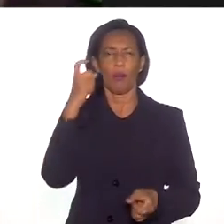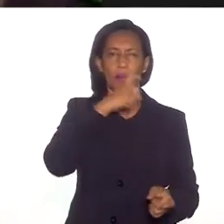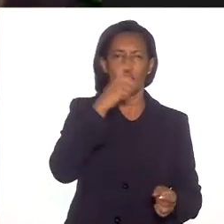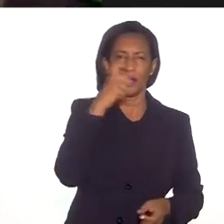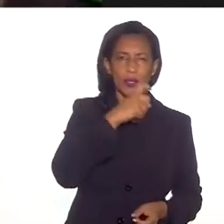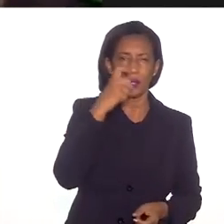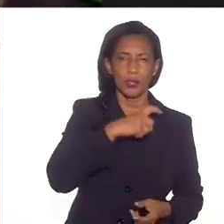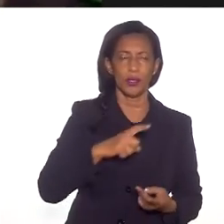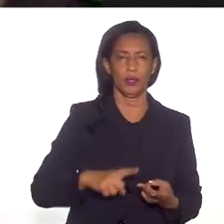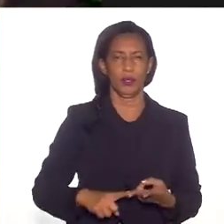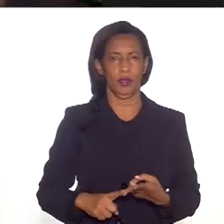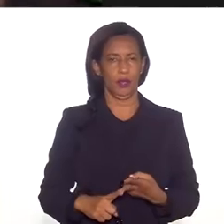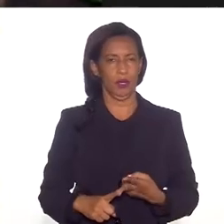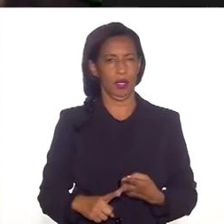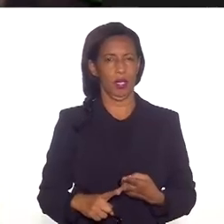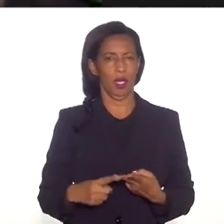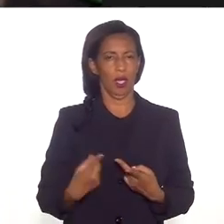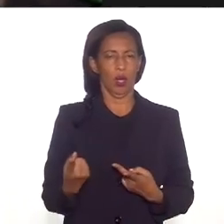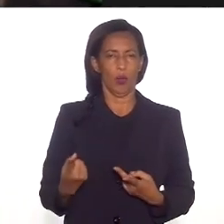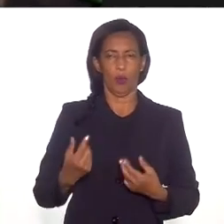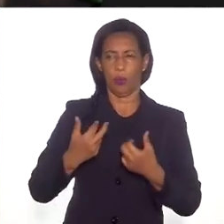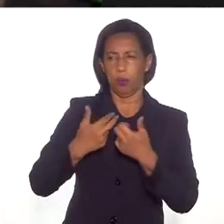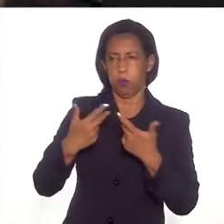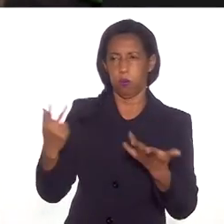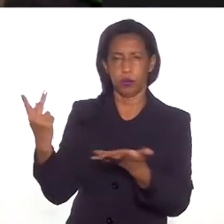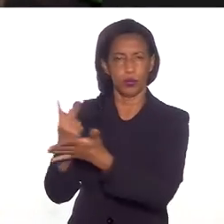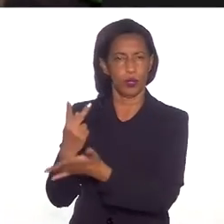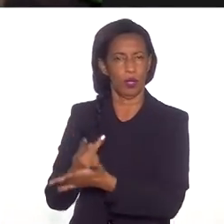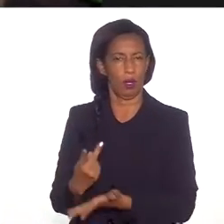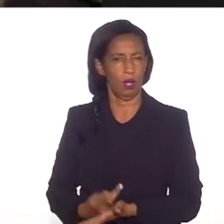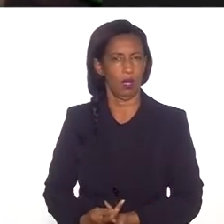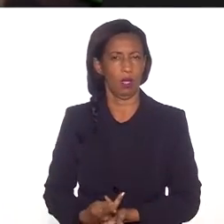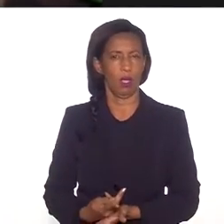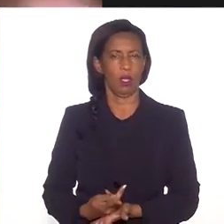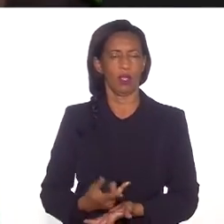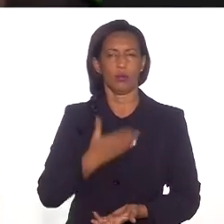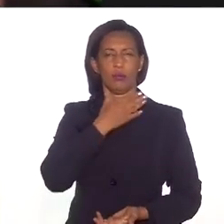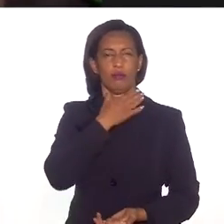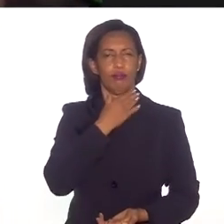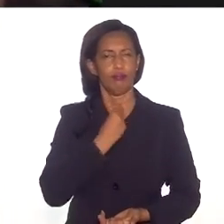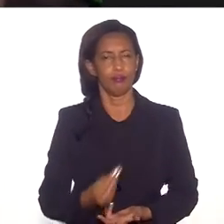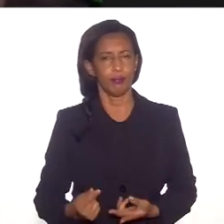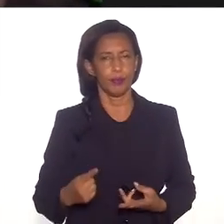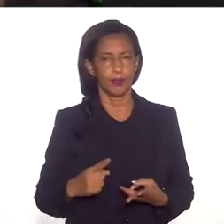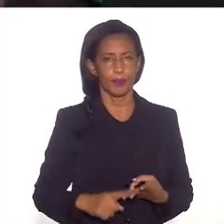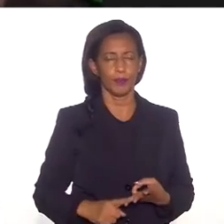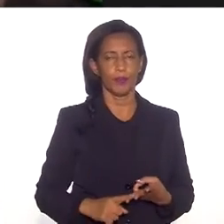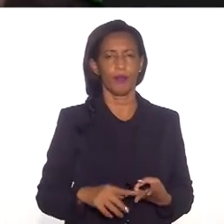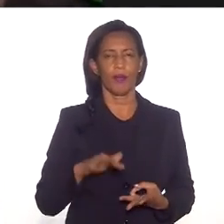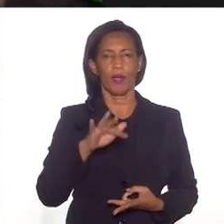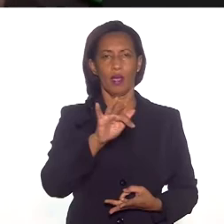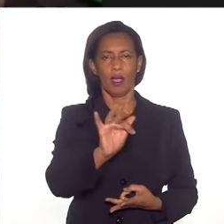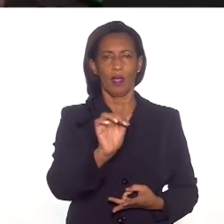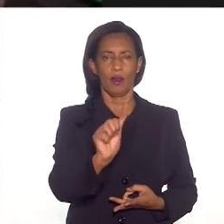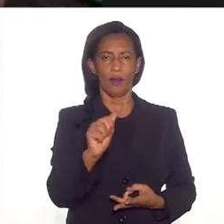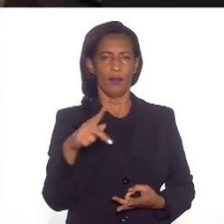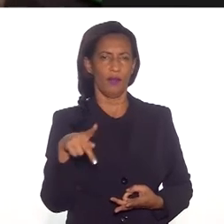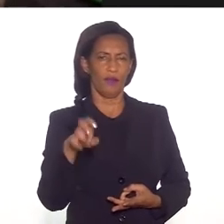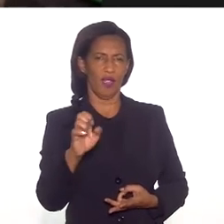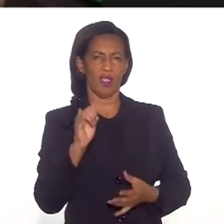mentiras, por uma série de ilações, por uma série de fake news, que são